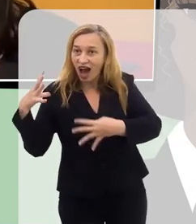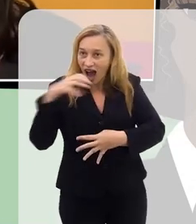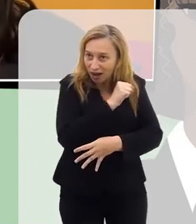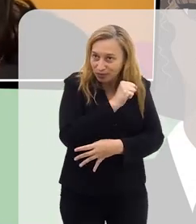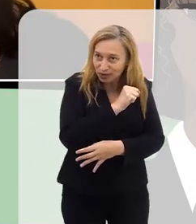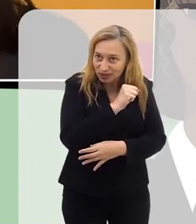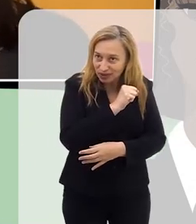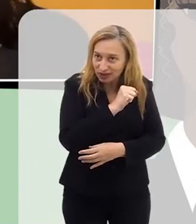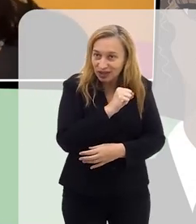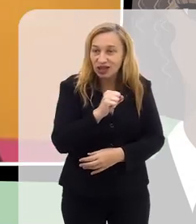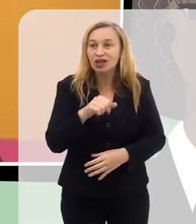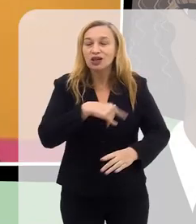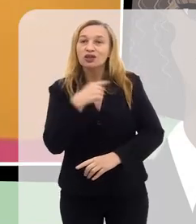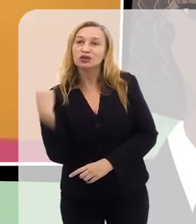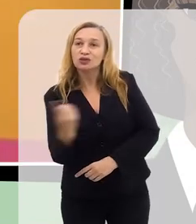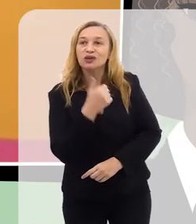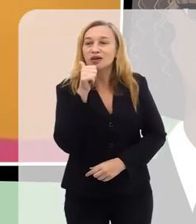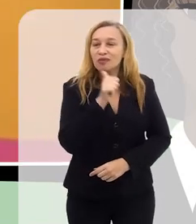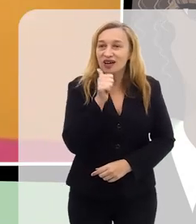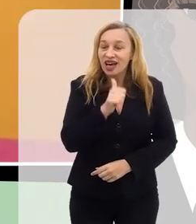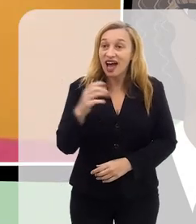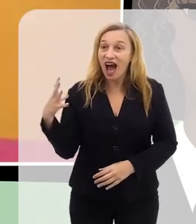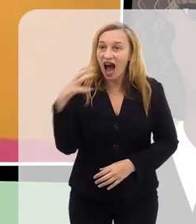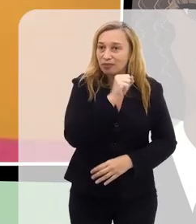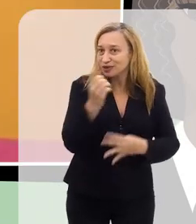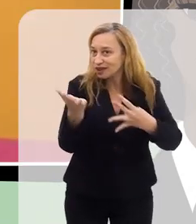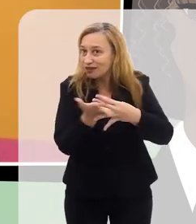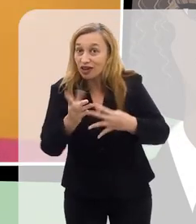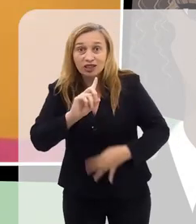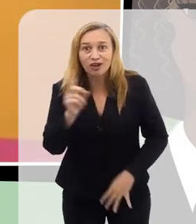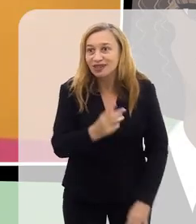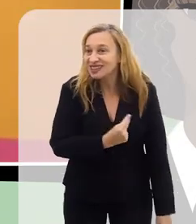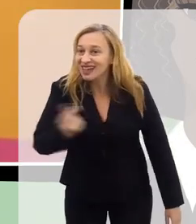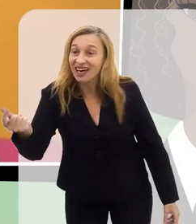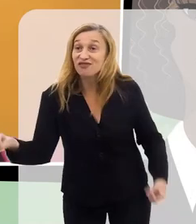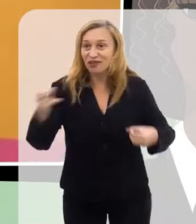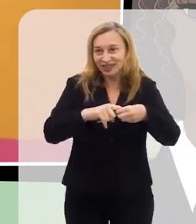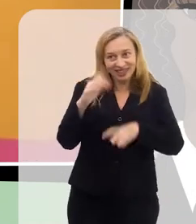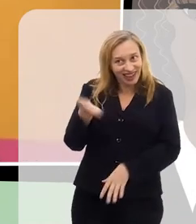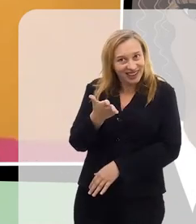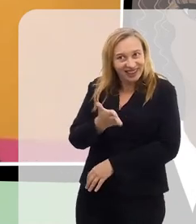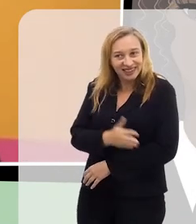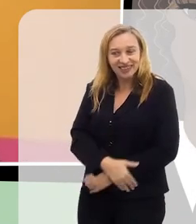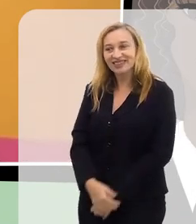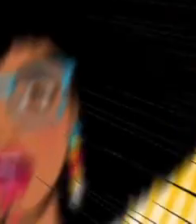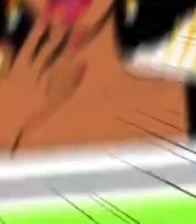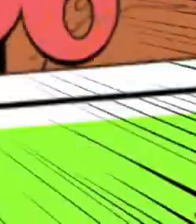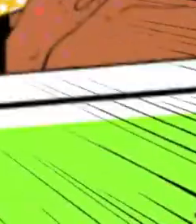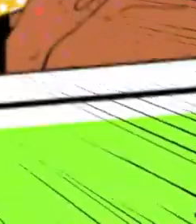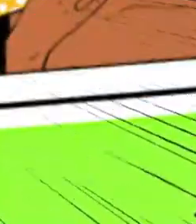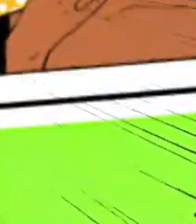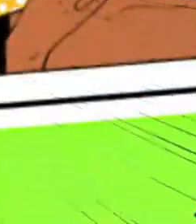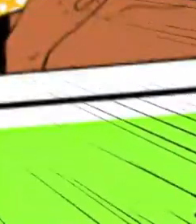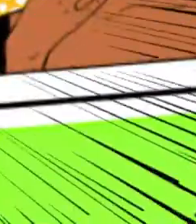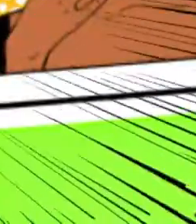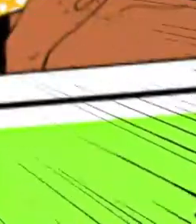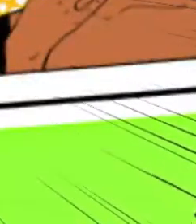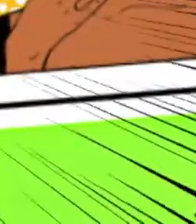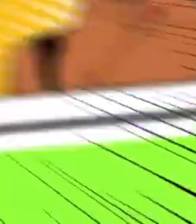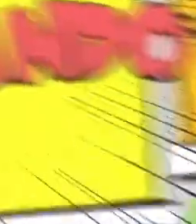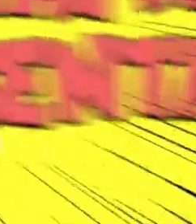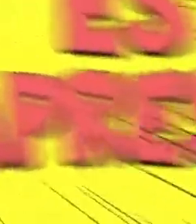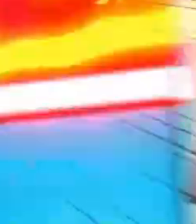intervalo rapidinho, ou toda mulher vai pro intervalo rapidinho, não sai daí, que a gente volta já já. Toda mulher,